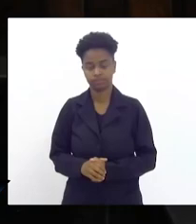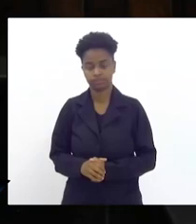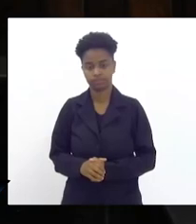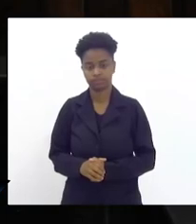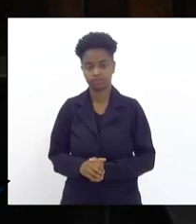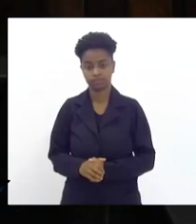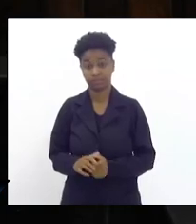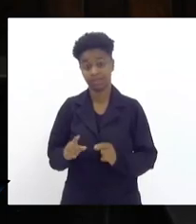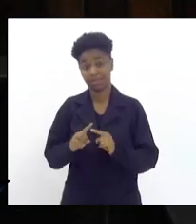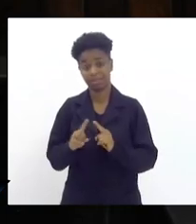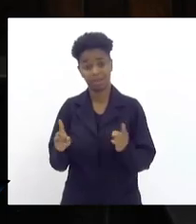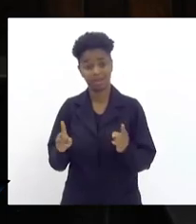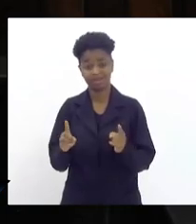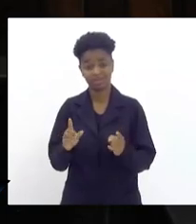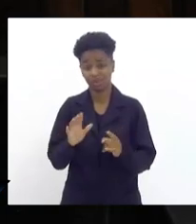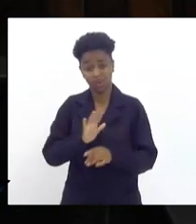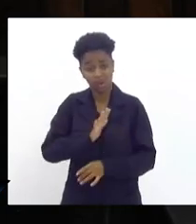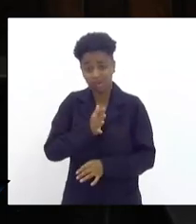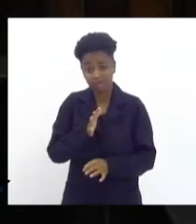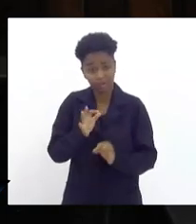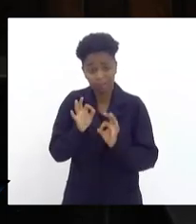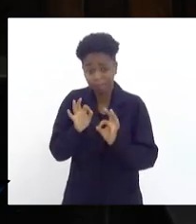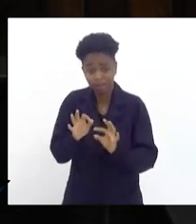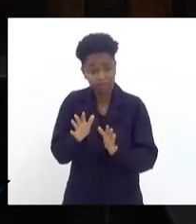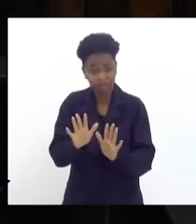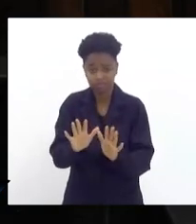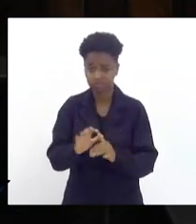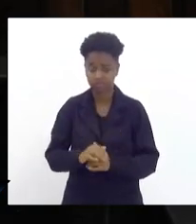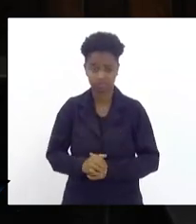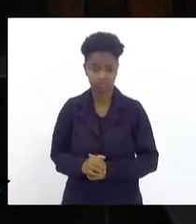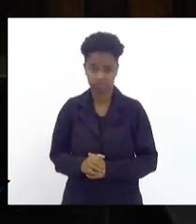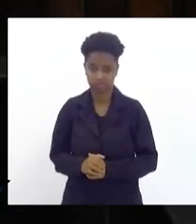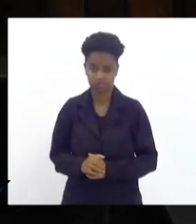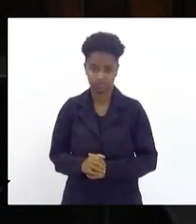Mas é uma tragédia, uma tragédia.